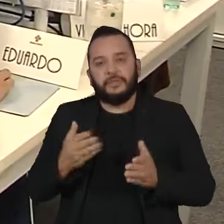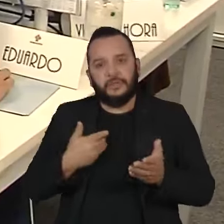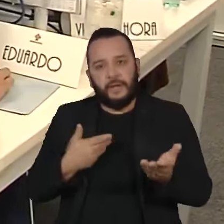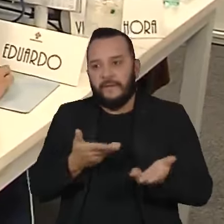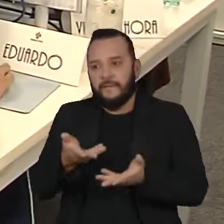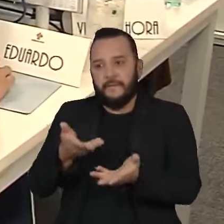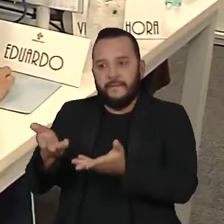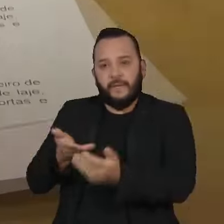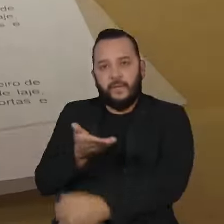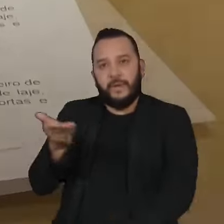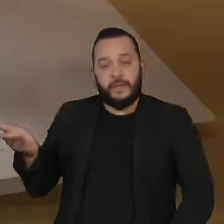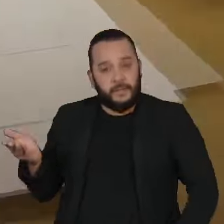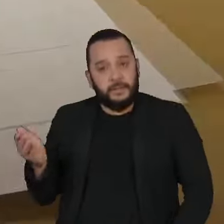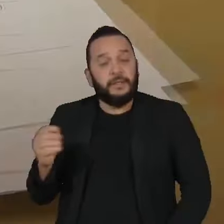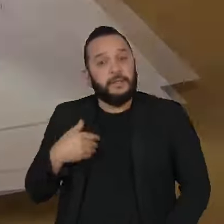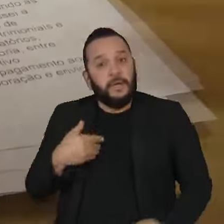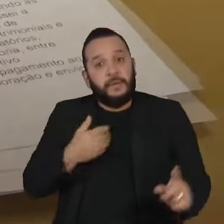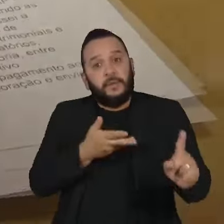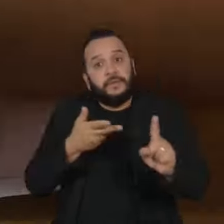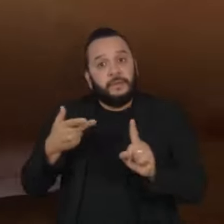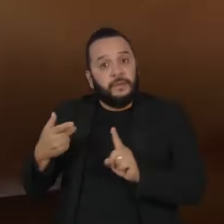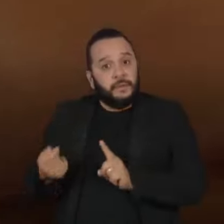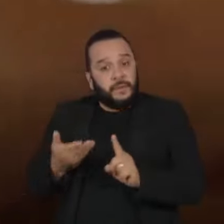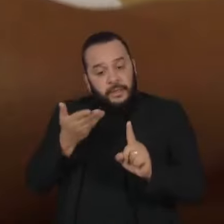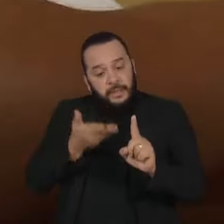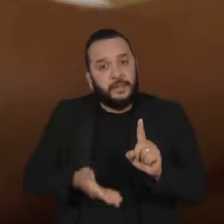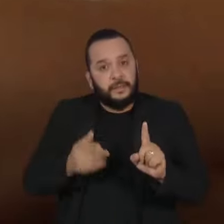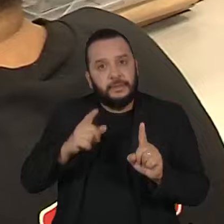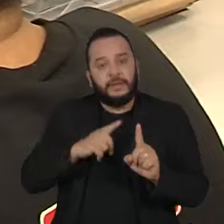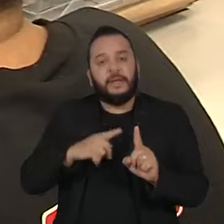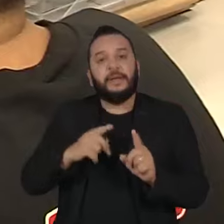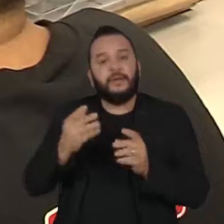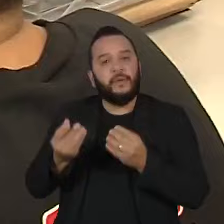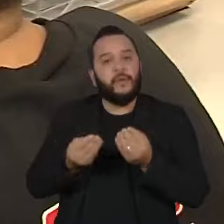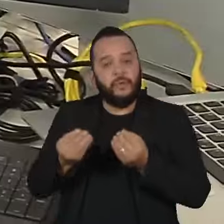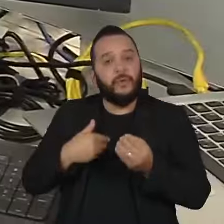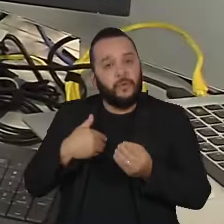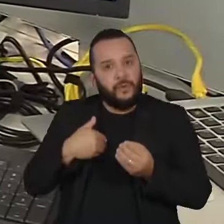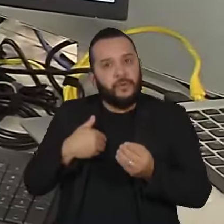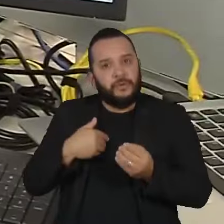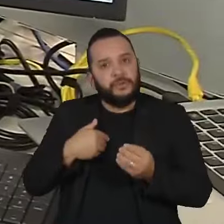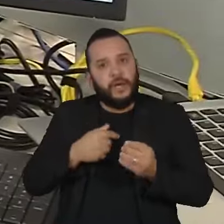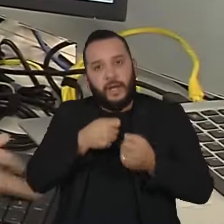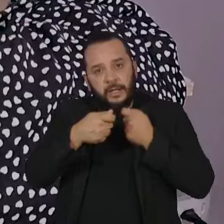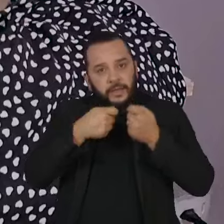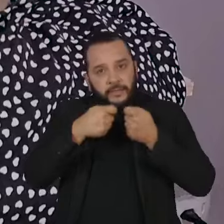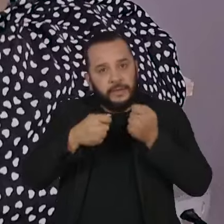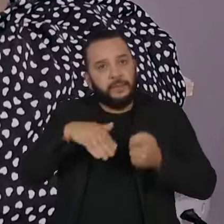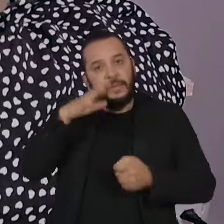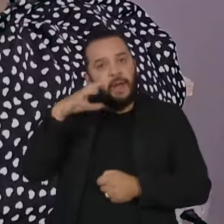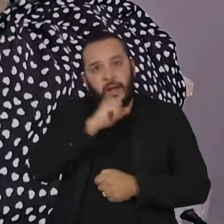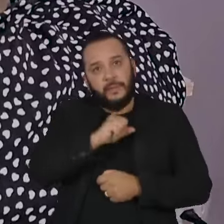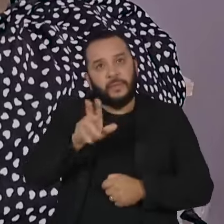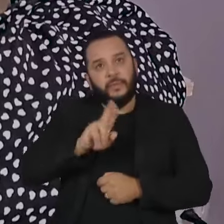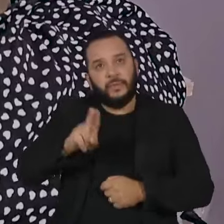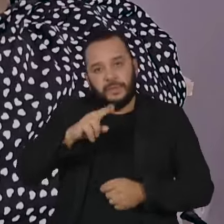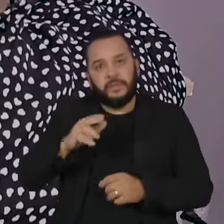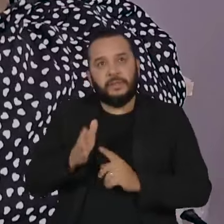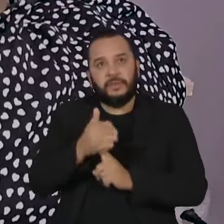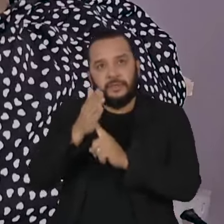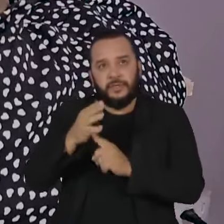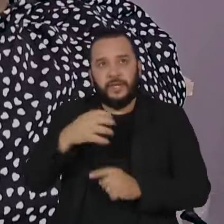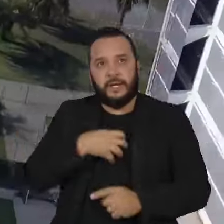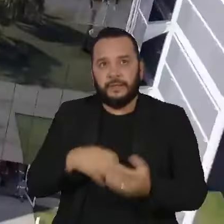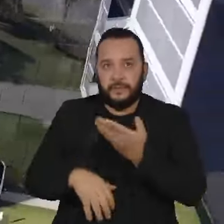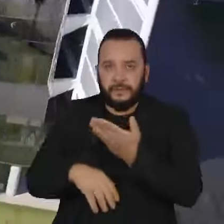atrair esses profissionais, os processos seletivos estão mais ágeis, com o uso de tecnologia. Foi assim na empresa onde a Jéssica